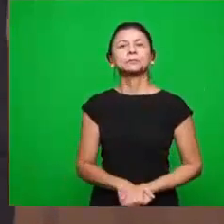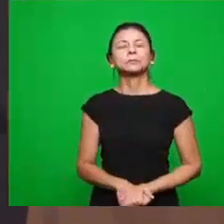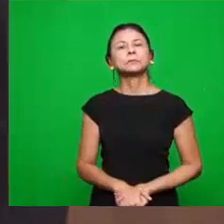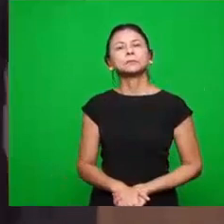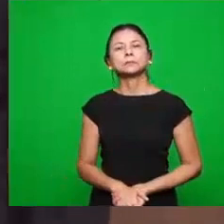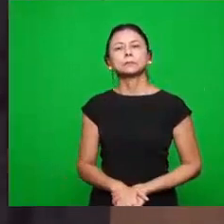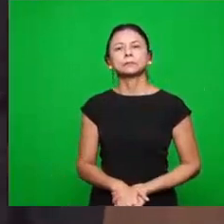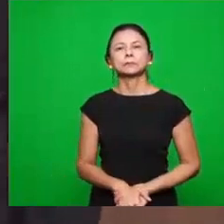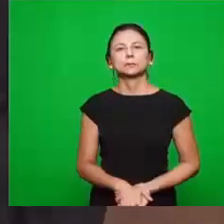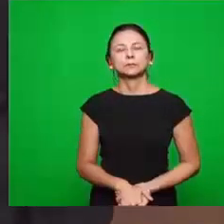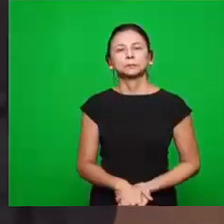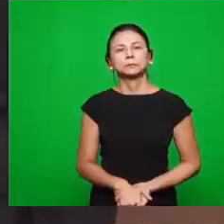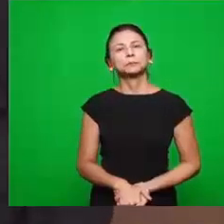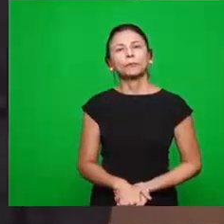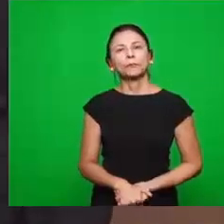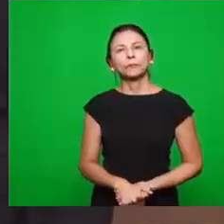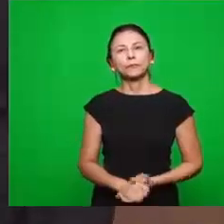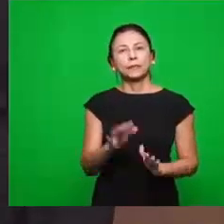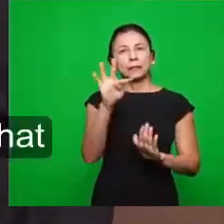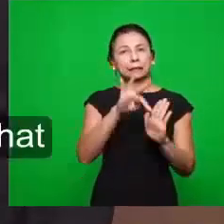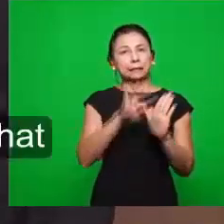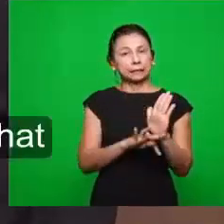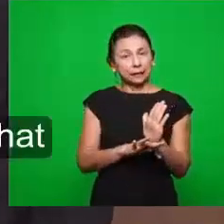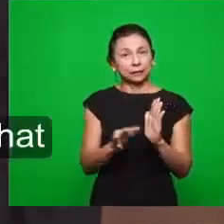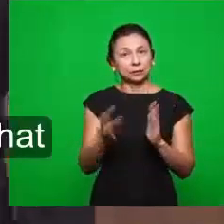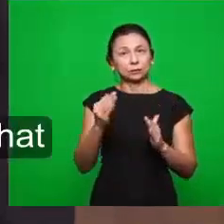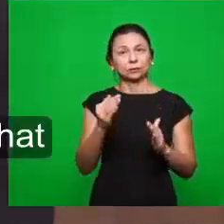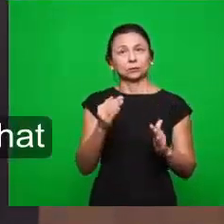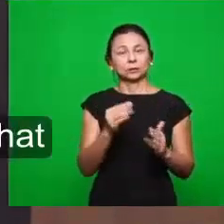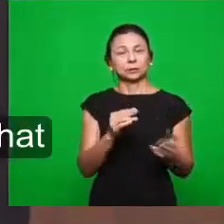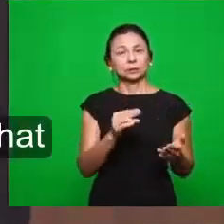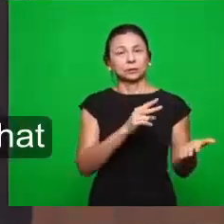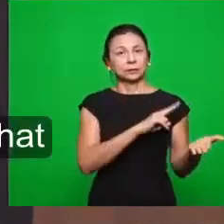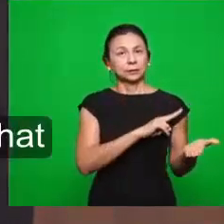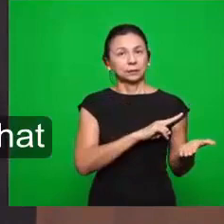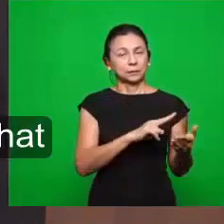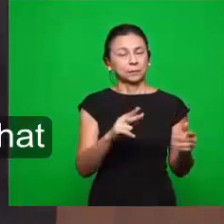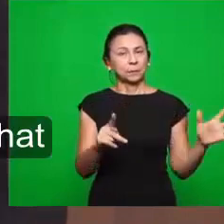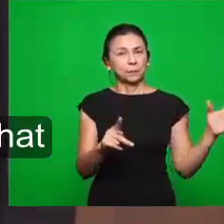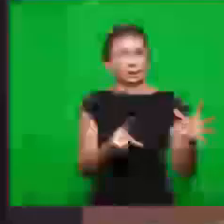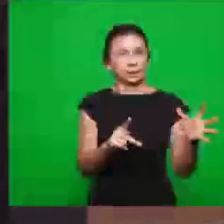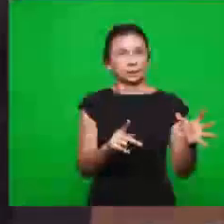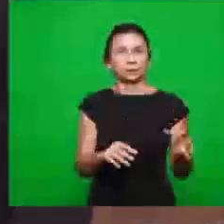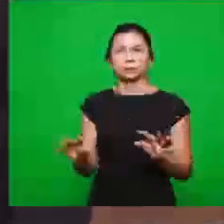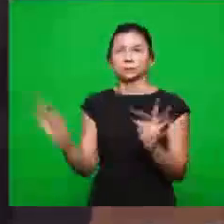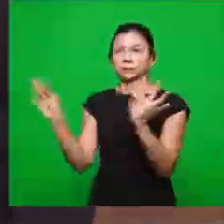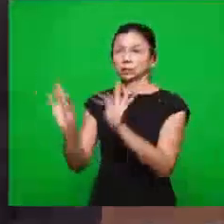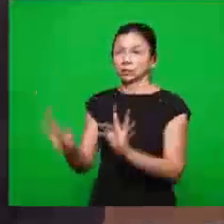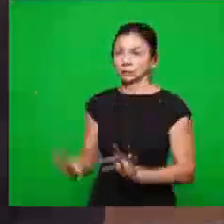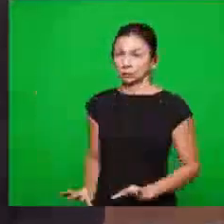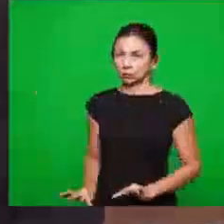seguinte, quais os textos que estão inseridos nas duas cartas de Pérgamo e Teatira e que se